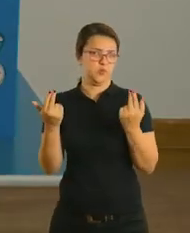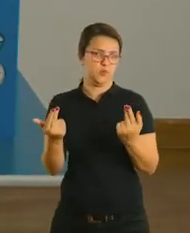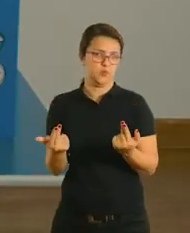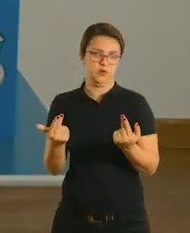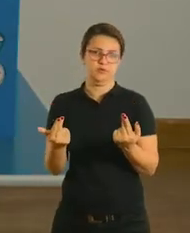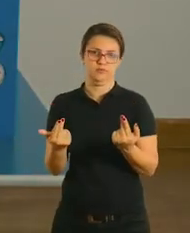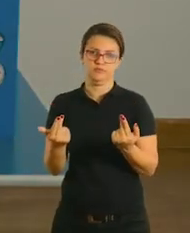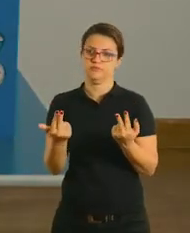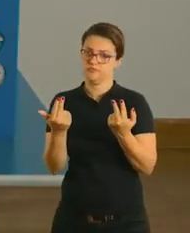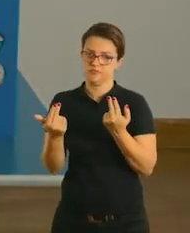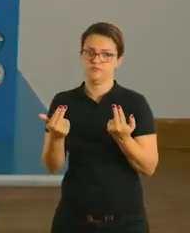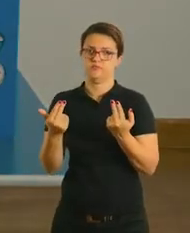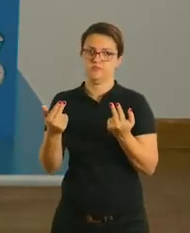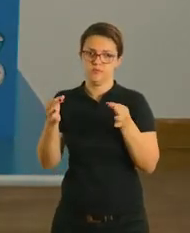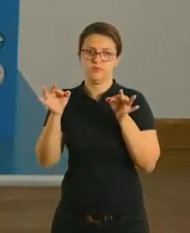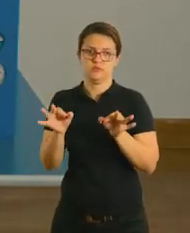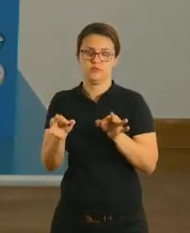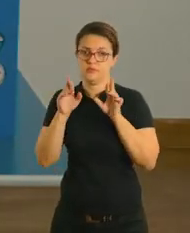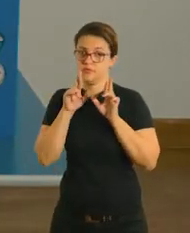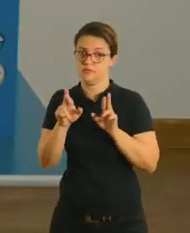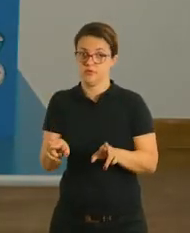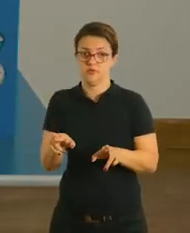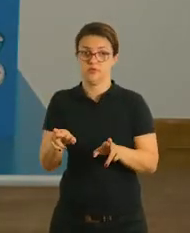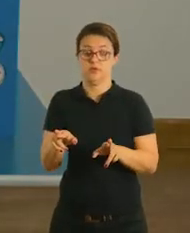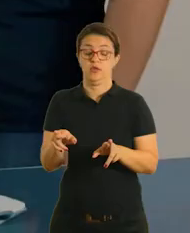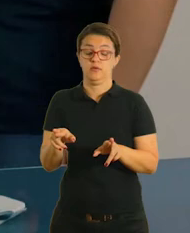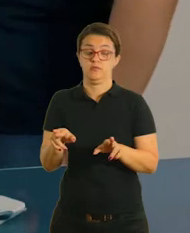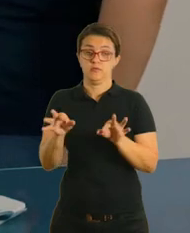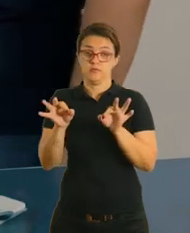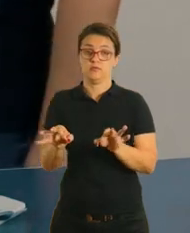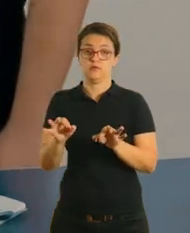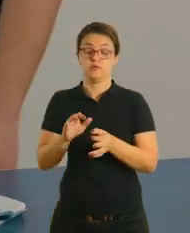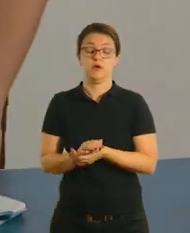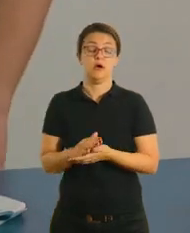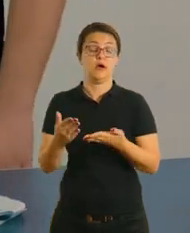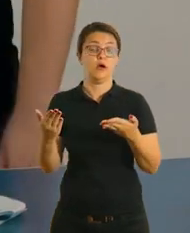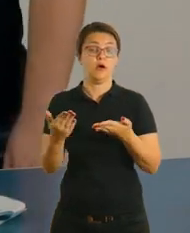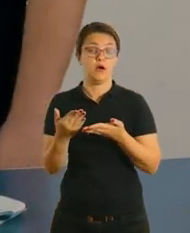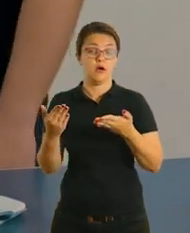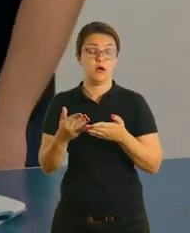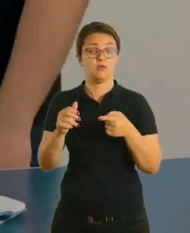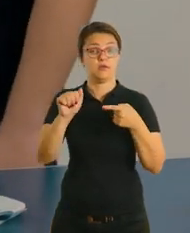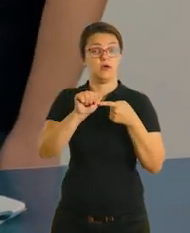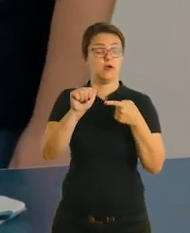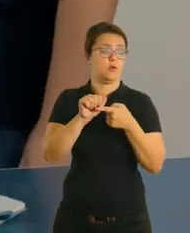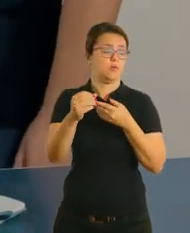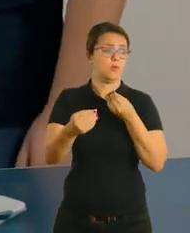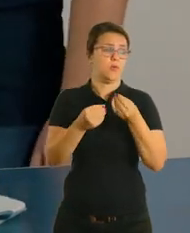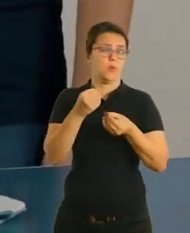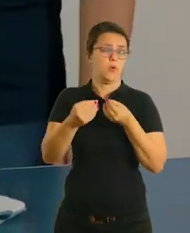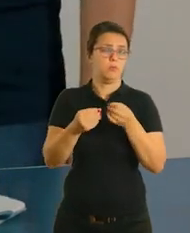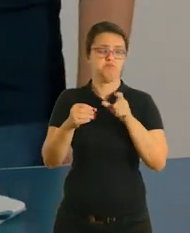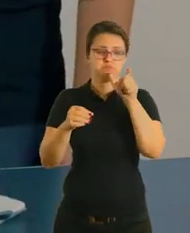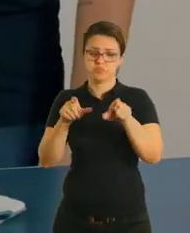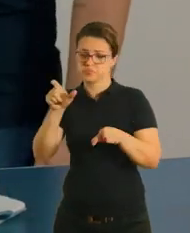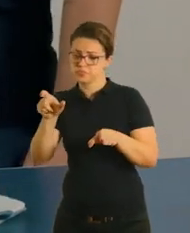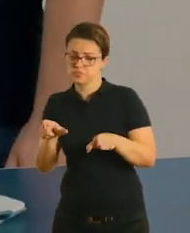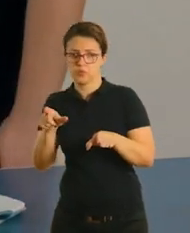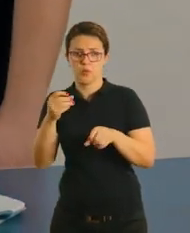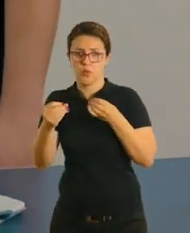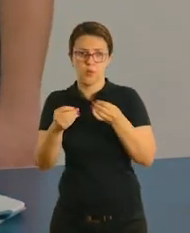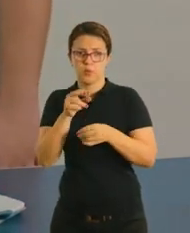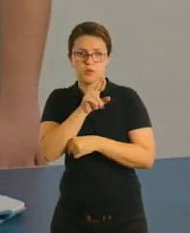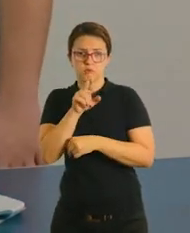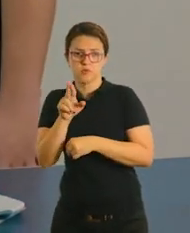formas estão corretas, tá? Na A, você vai explicar com as suas palavras como cada uma resolveu essa adição.